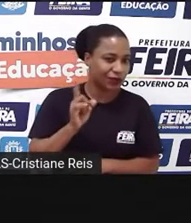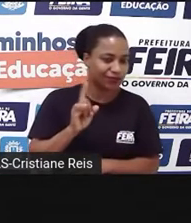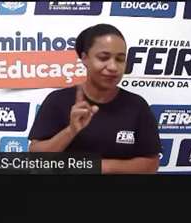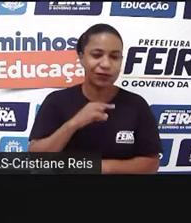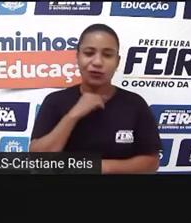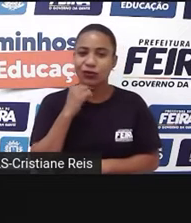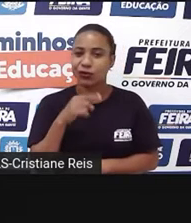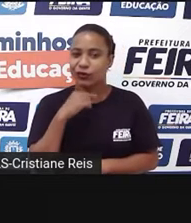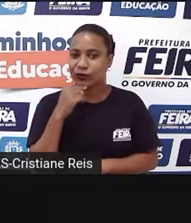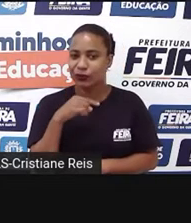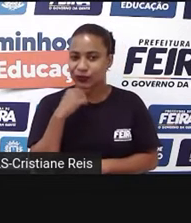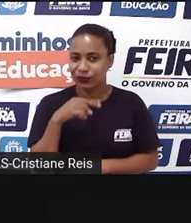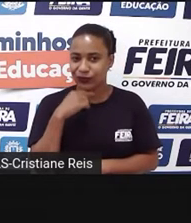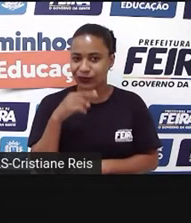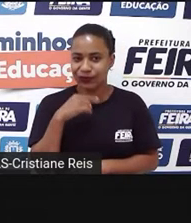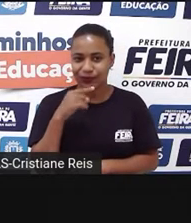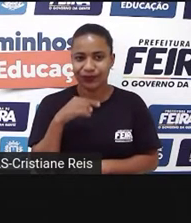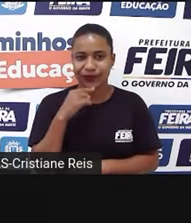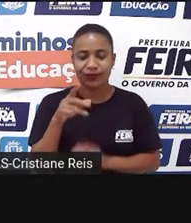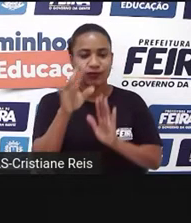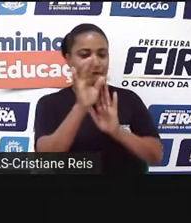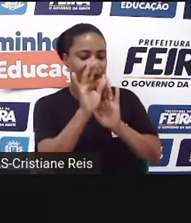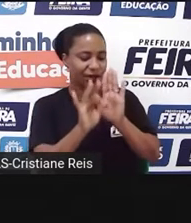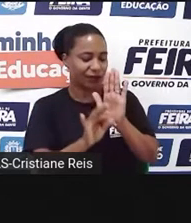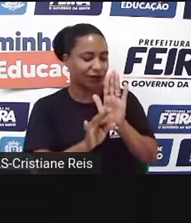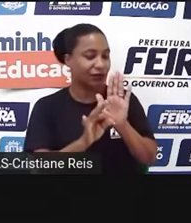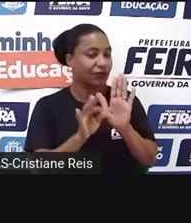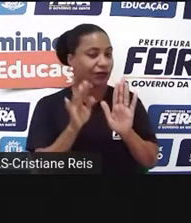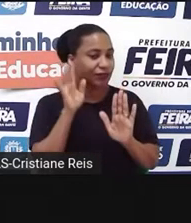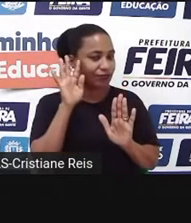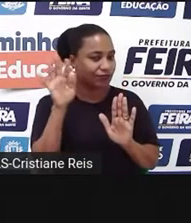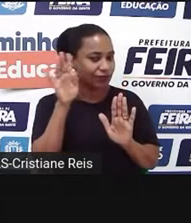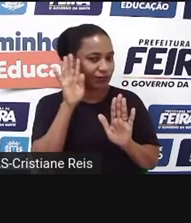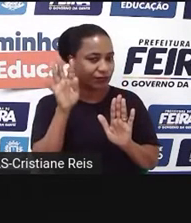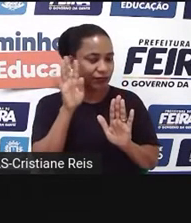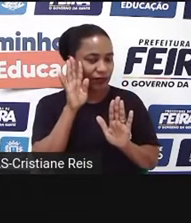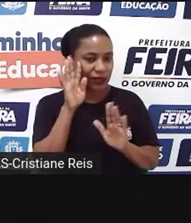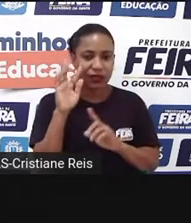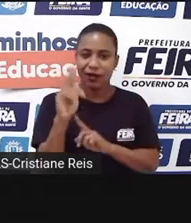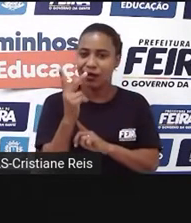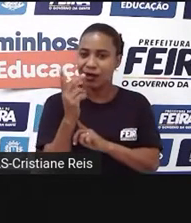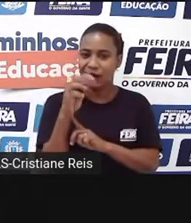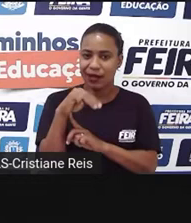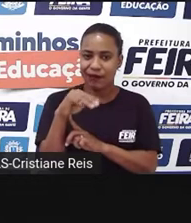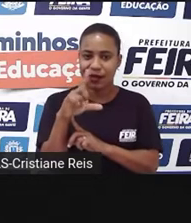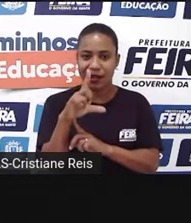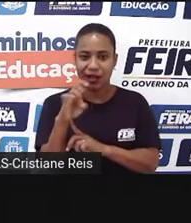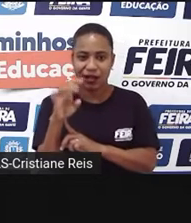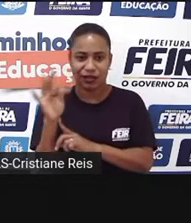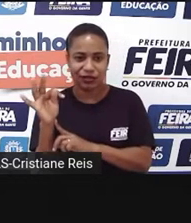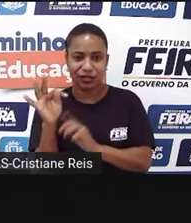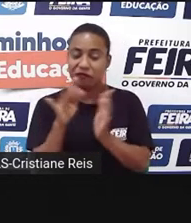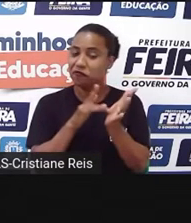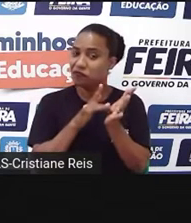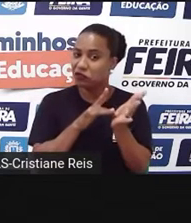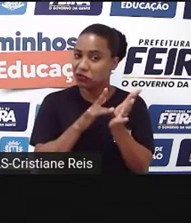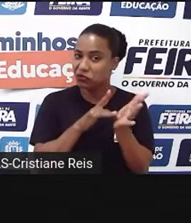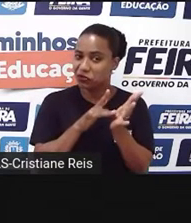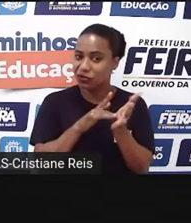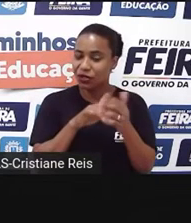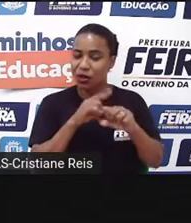dúvida aí, nesse texto, né? Se realmente Hamlet estava louco de verdade ou era um fingimento